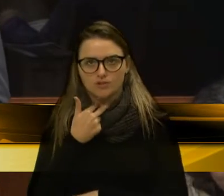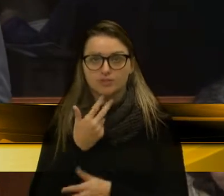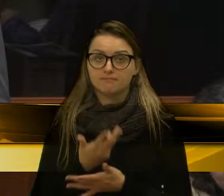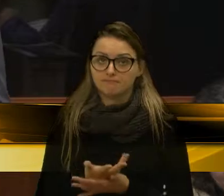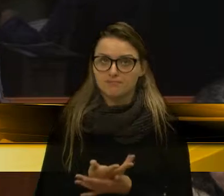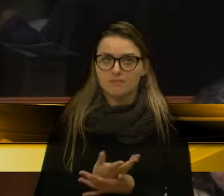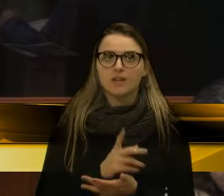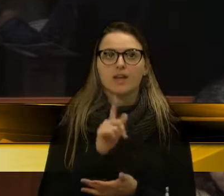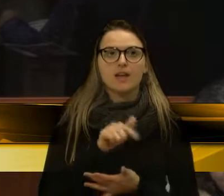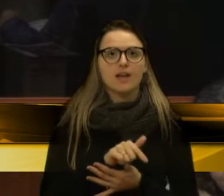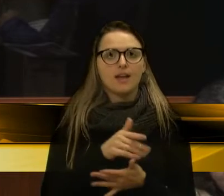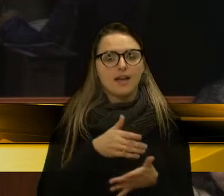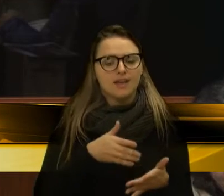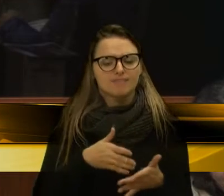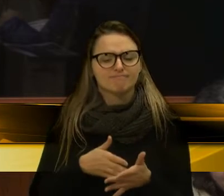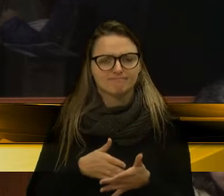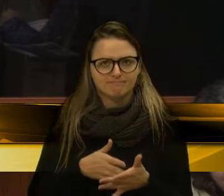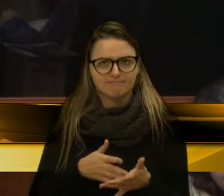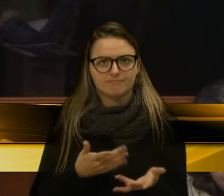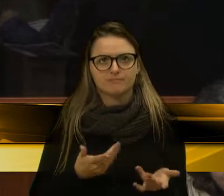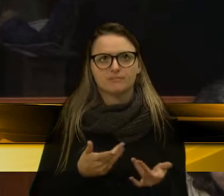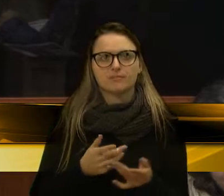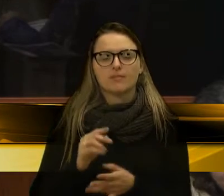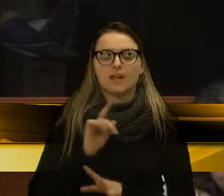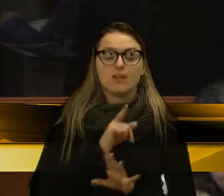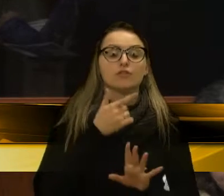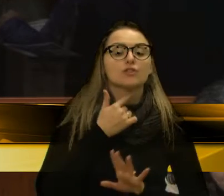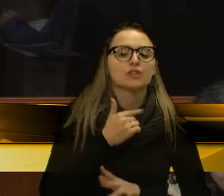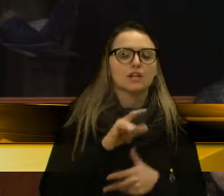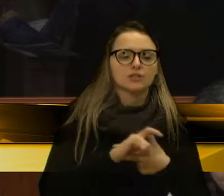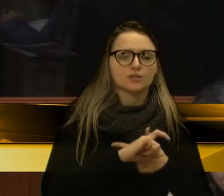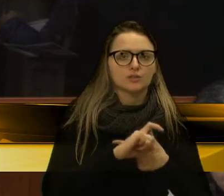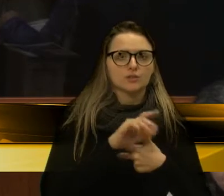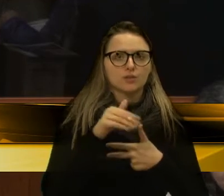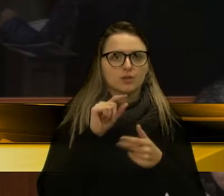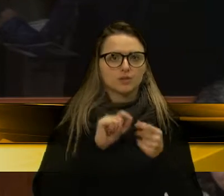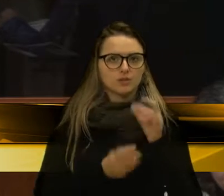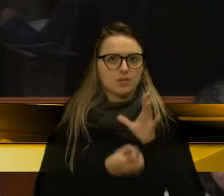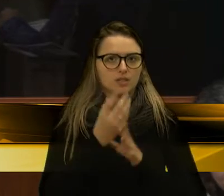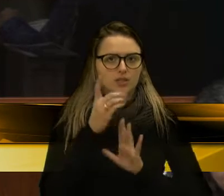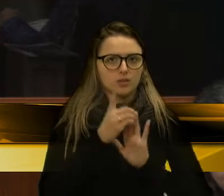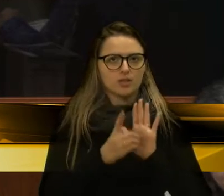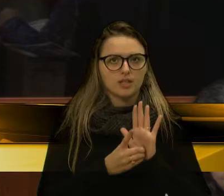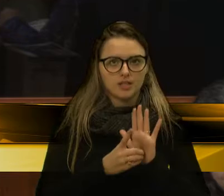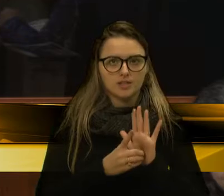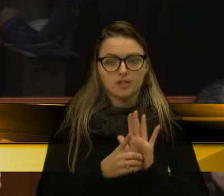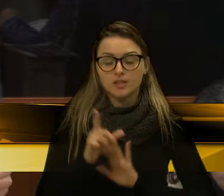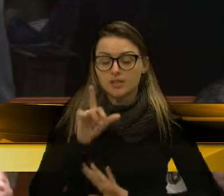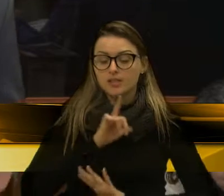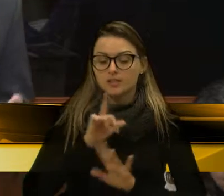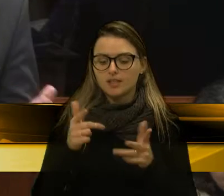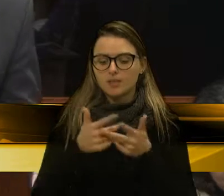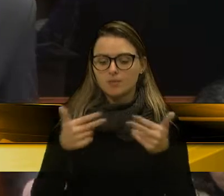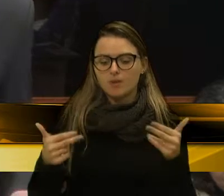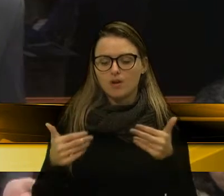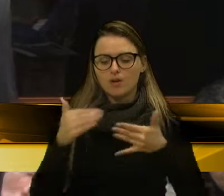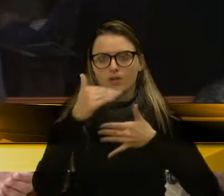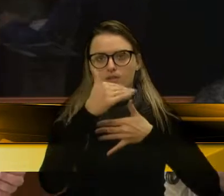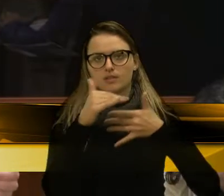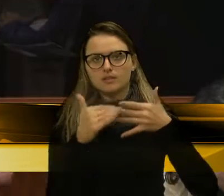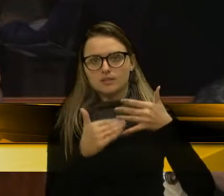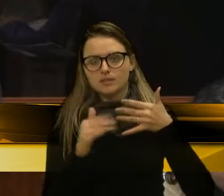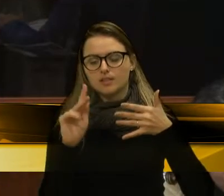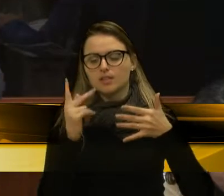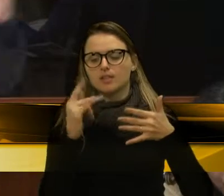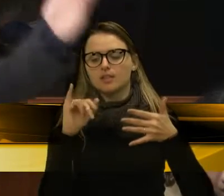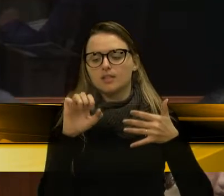dificultar a intenção do Executivo quando fez o decreto. Existe uma coisa chamada hierarquia das leis.